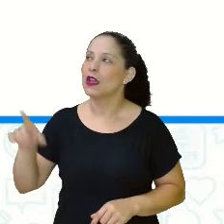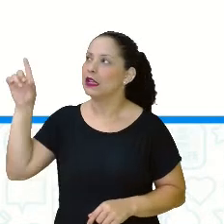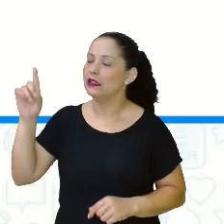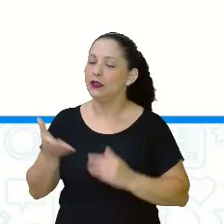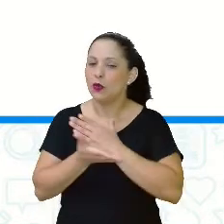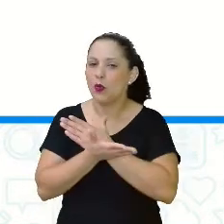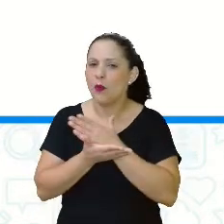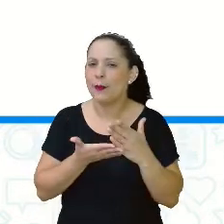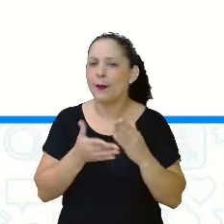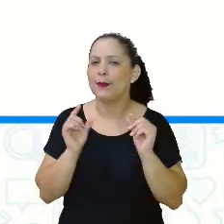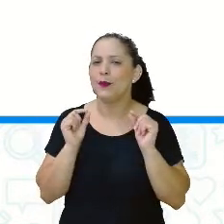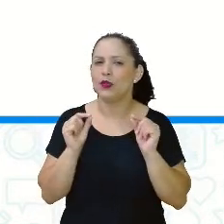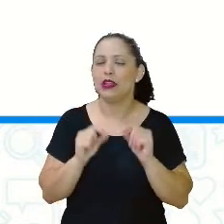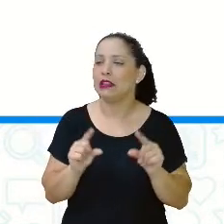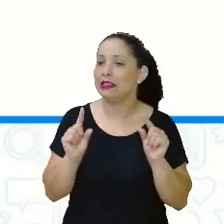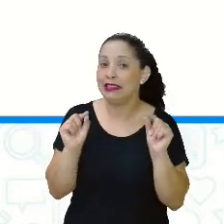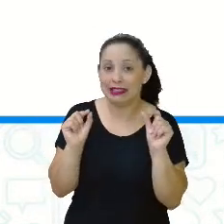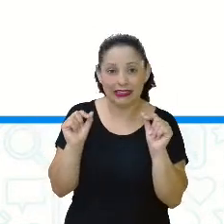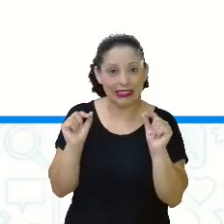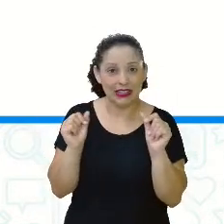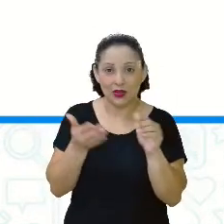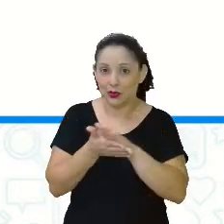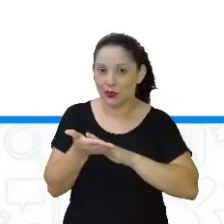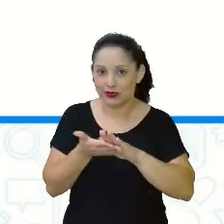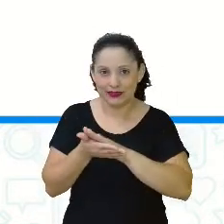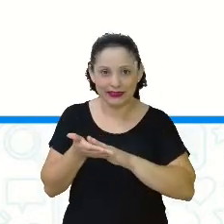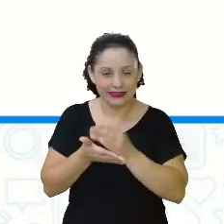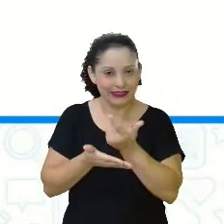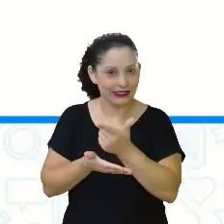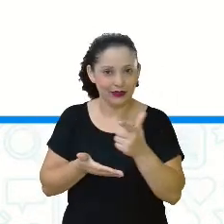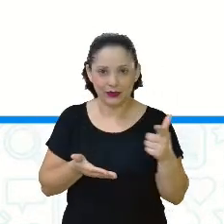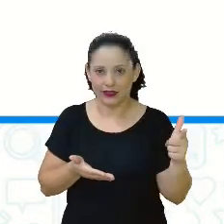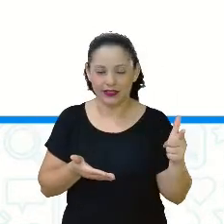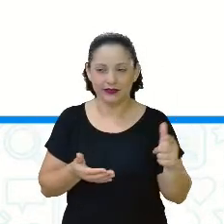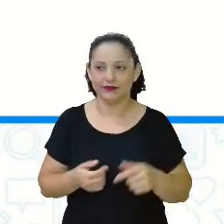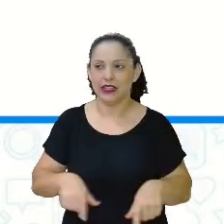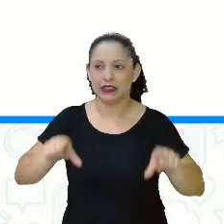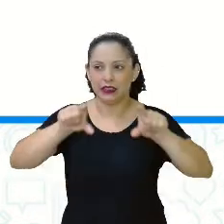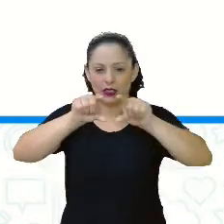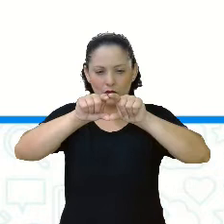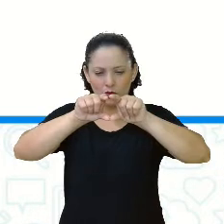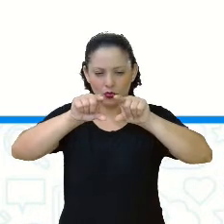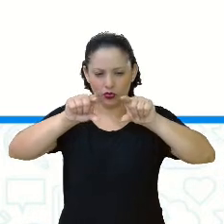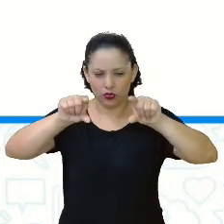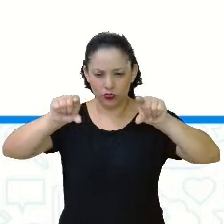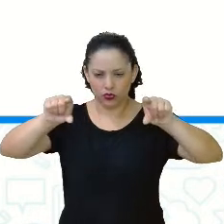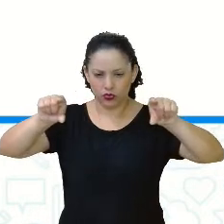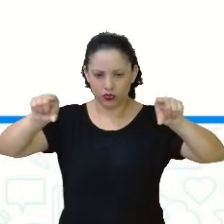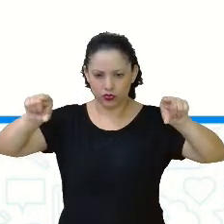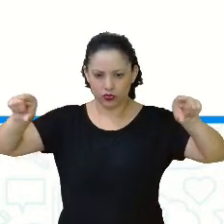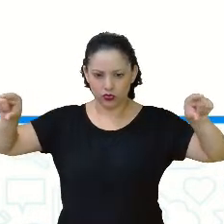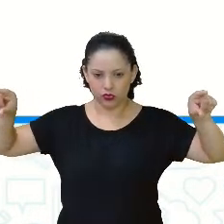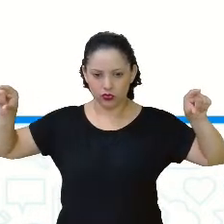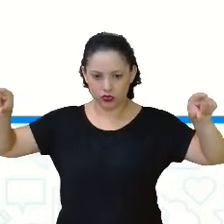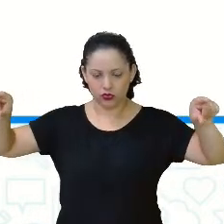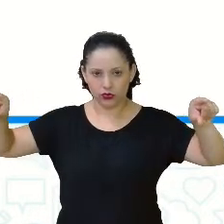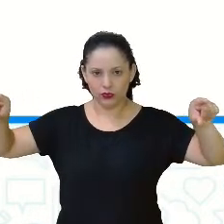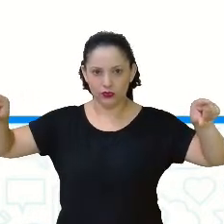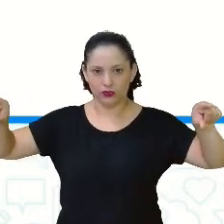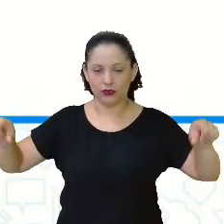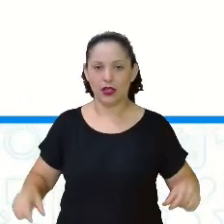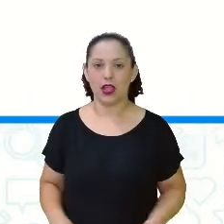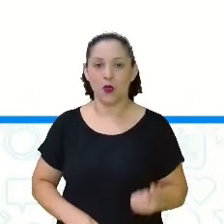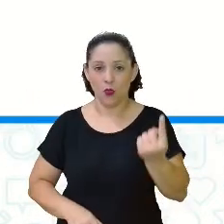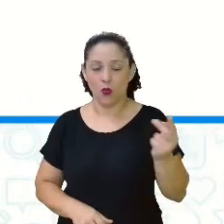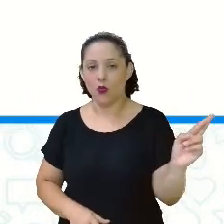zero. Não tem dinheiro nenhum, né? O comecinho e está até o final. O final é um real. Estão vendo lá a